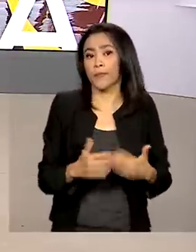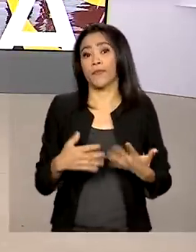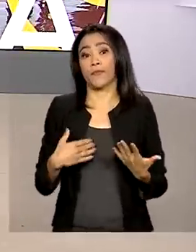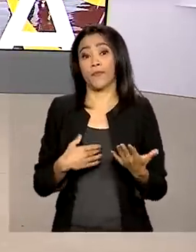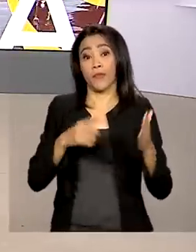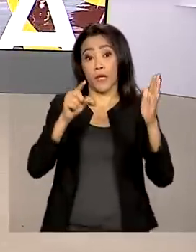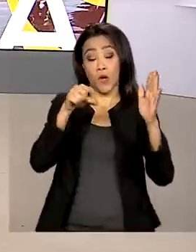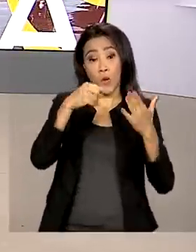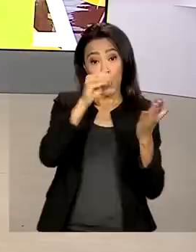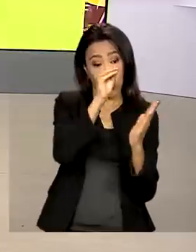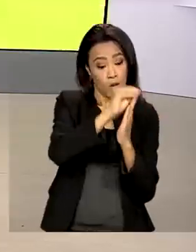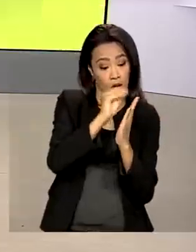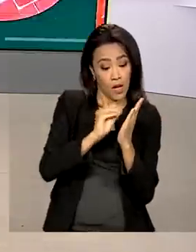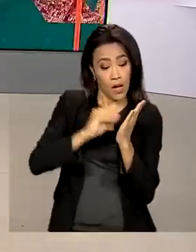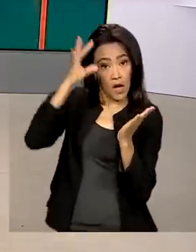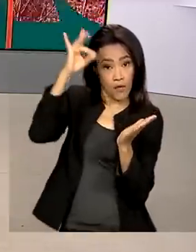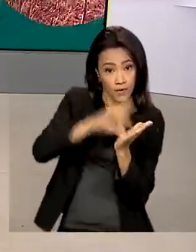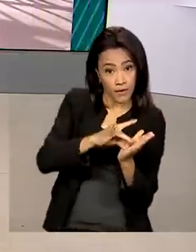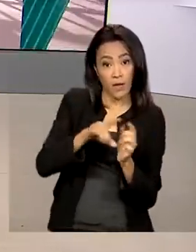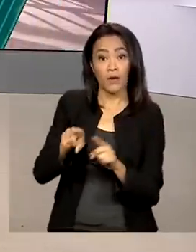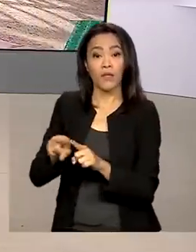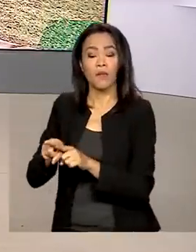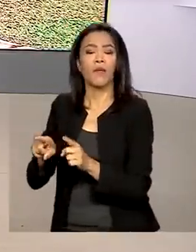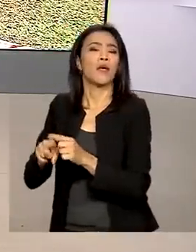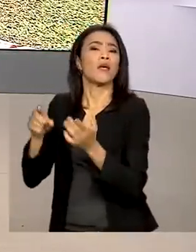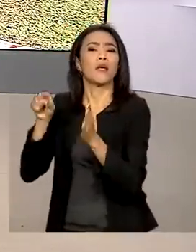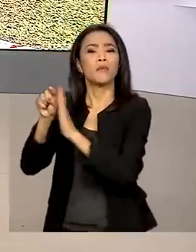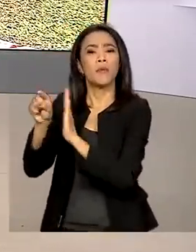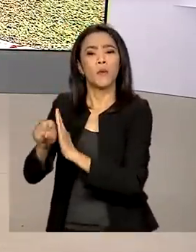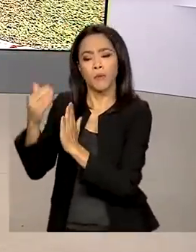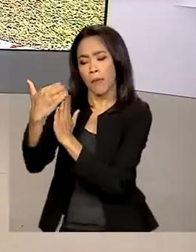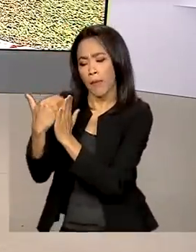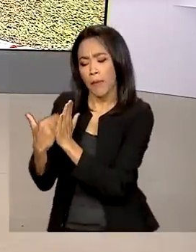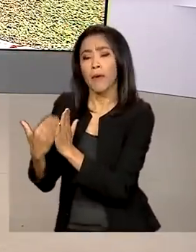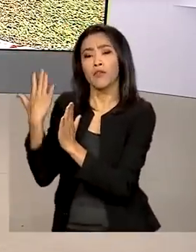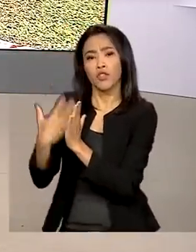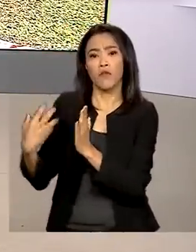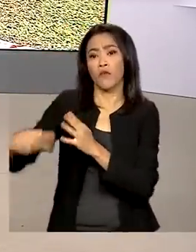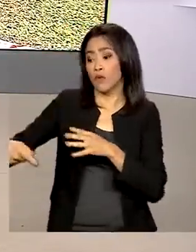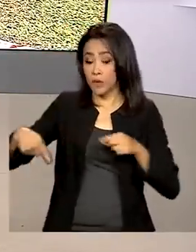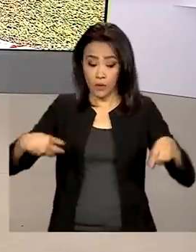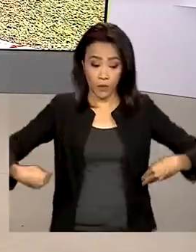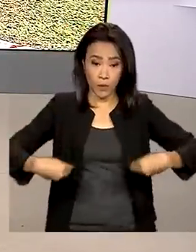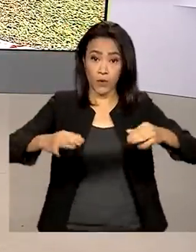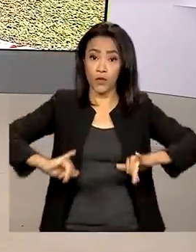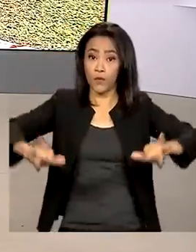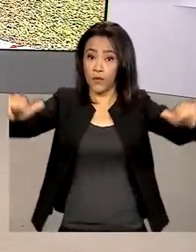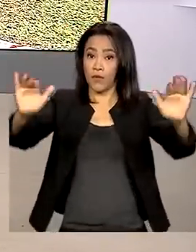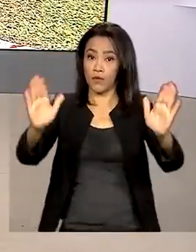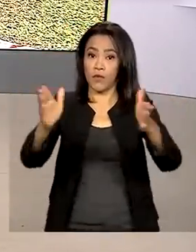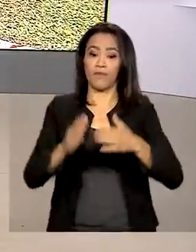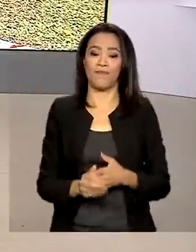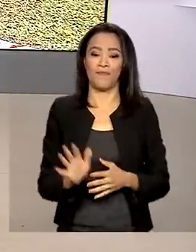de questões foram divulgados. Glauco de Queiroz traz ao vivo para a gente as informações. Oi Glauco, bom dia!